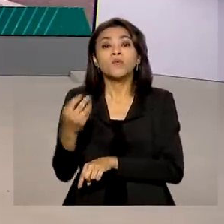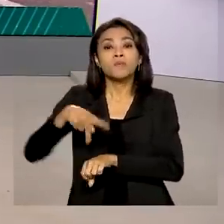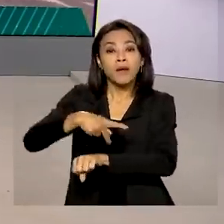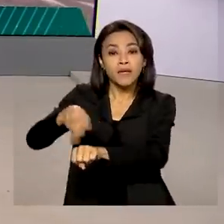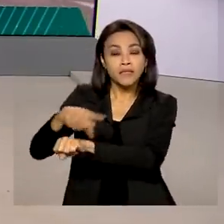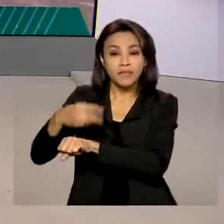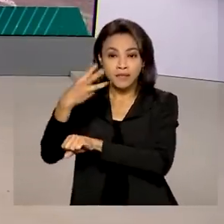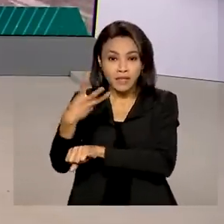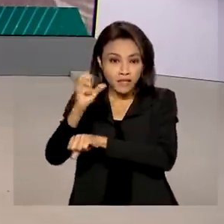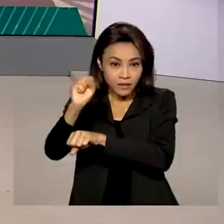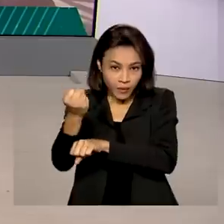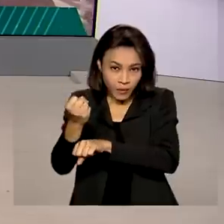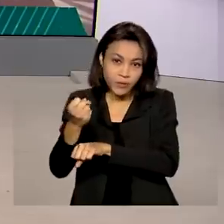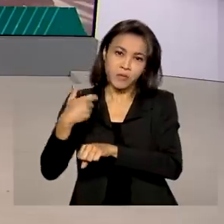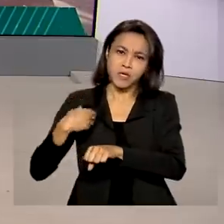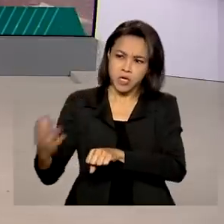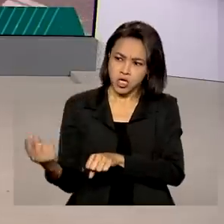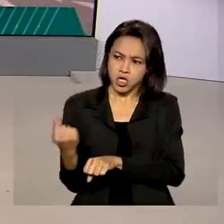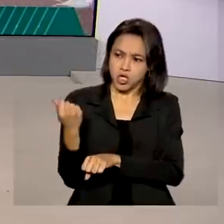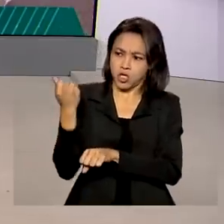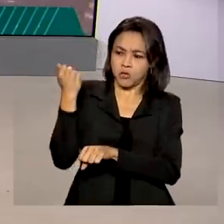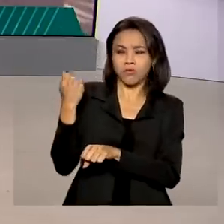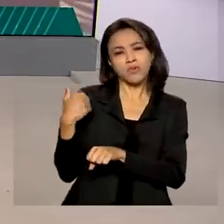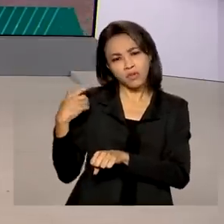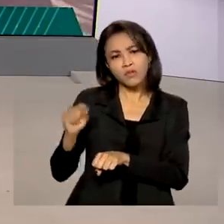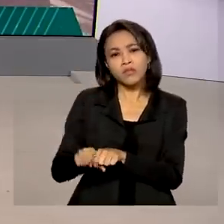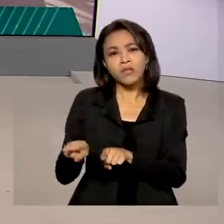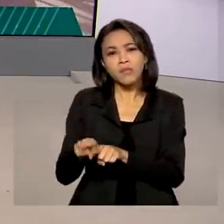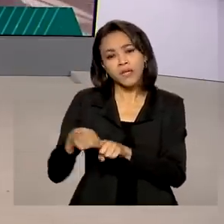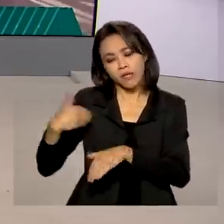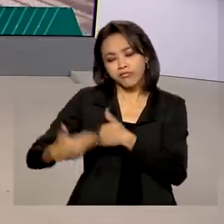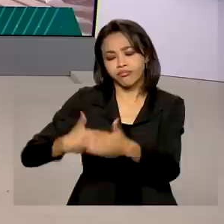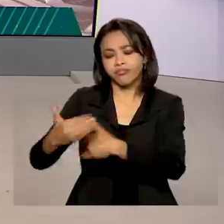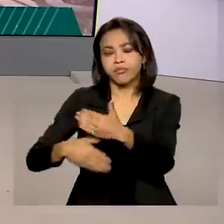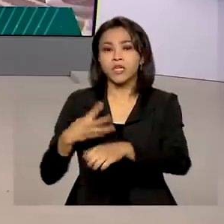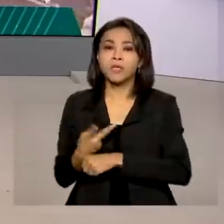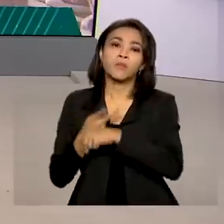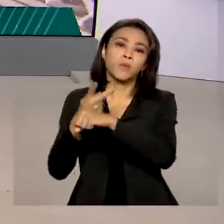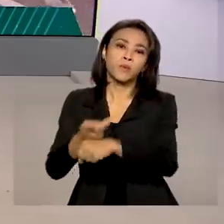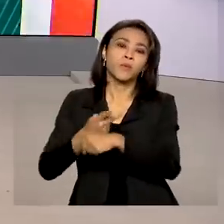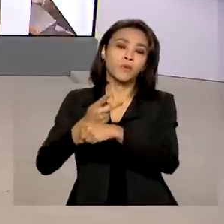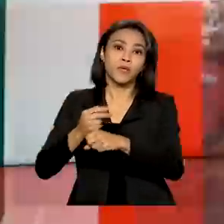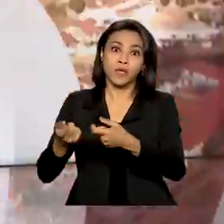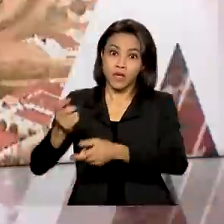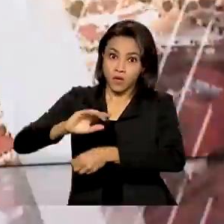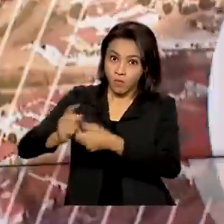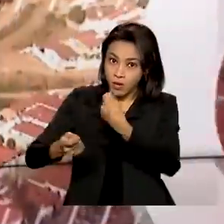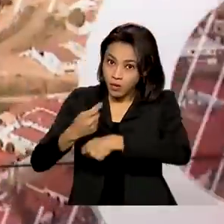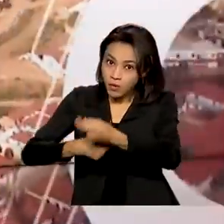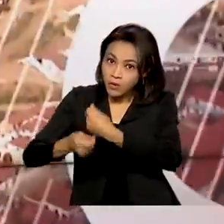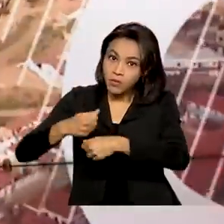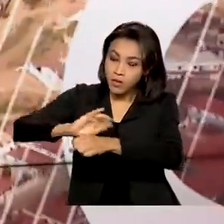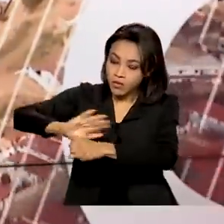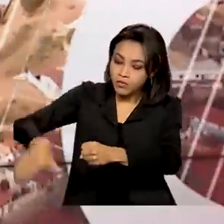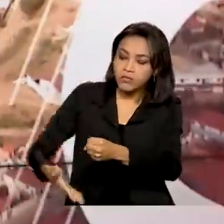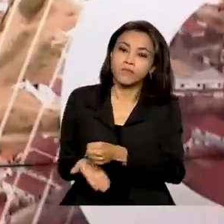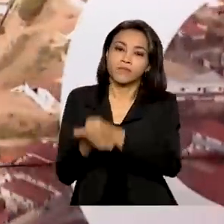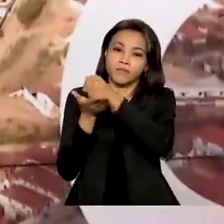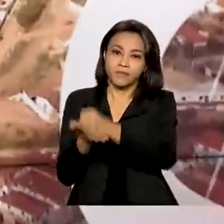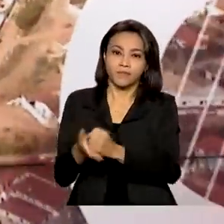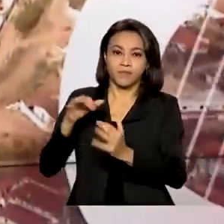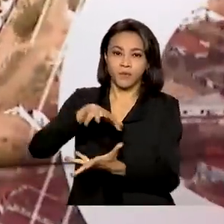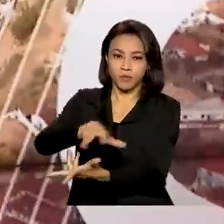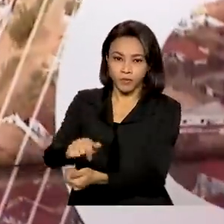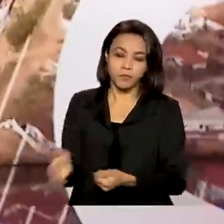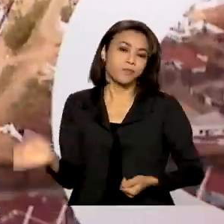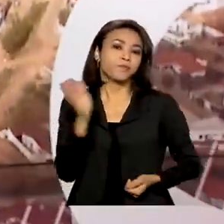entre ricos e em desenvolvimento, que buscam um crescimento econômico sustentável para o planeta. O assunto agora é economia.